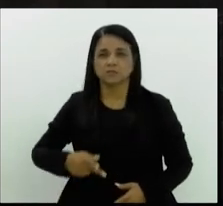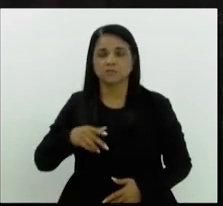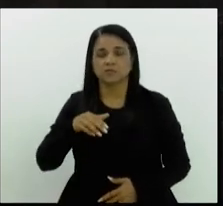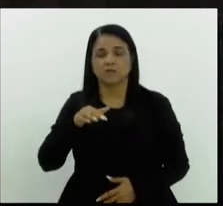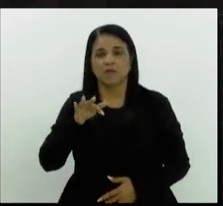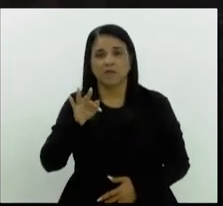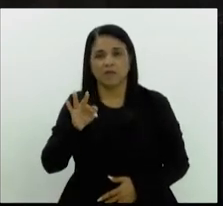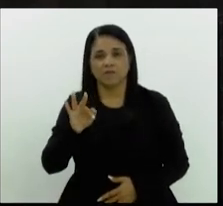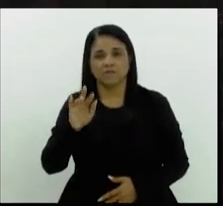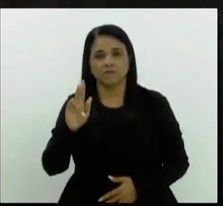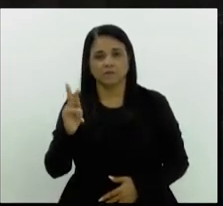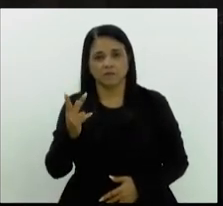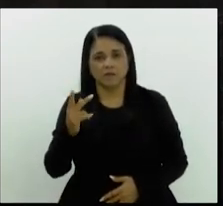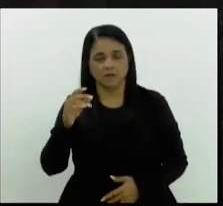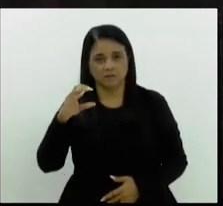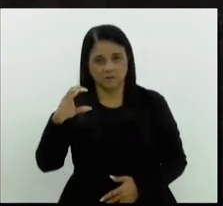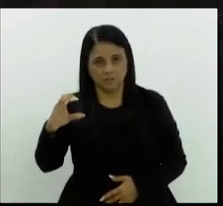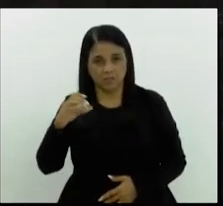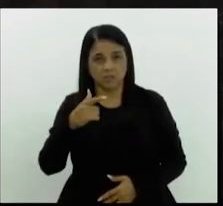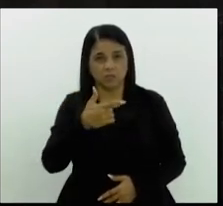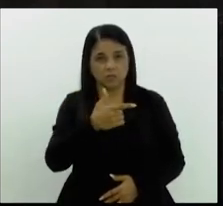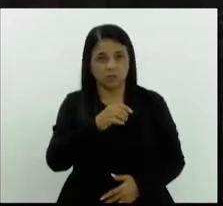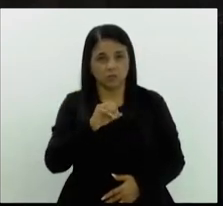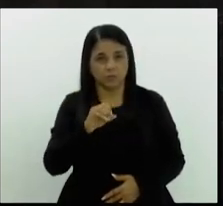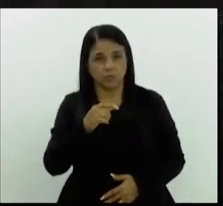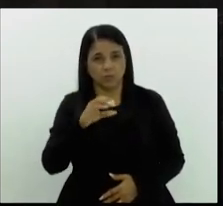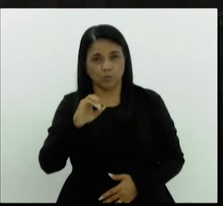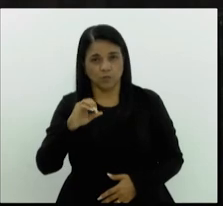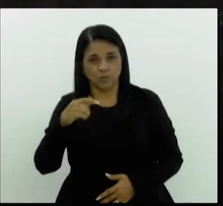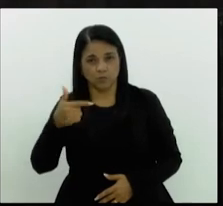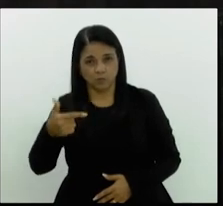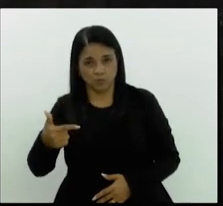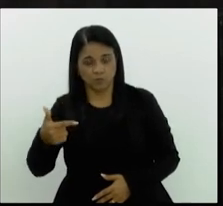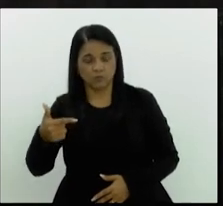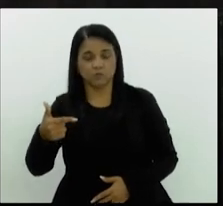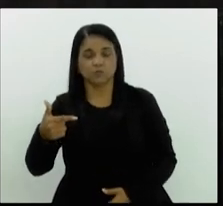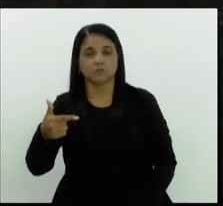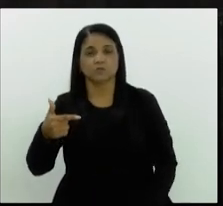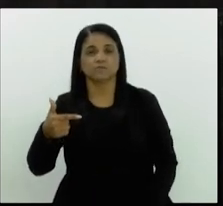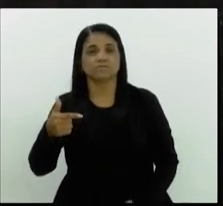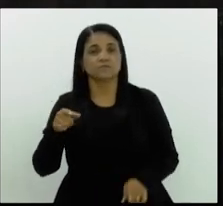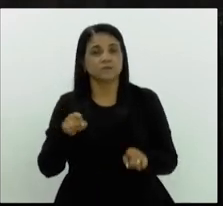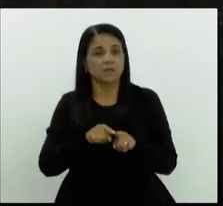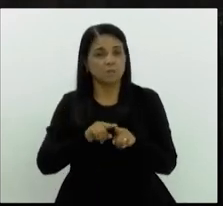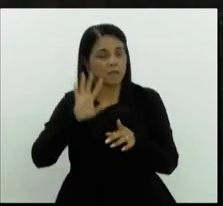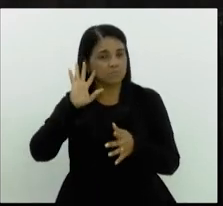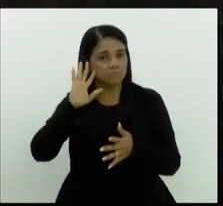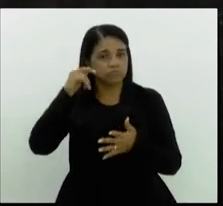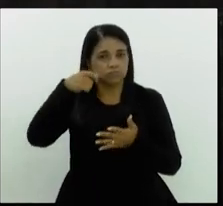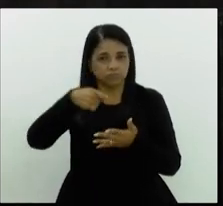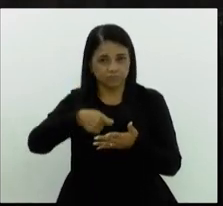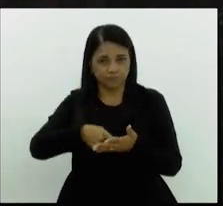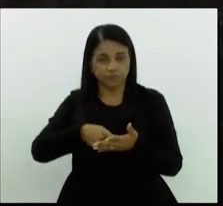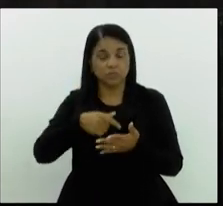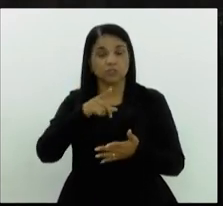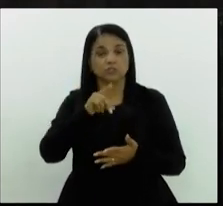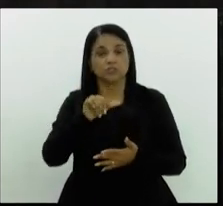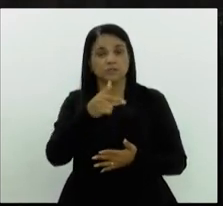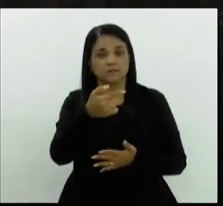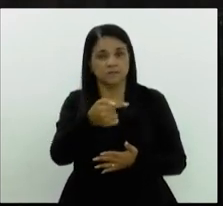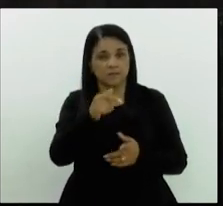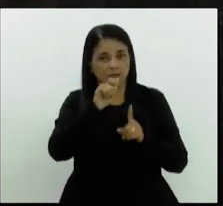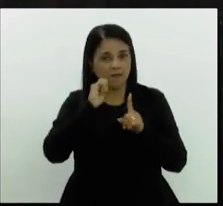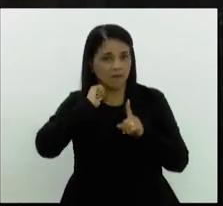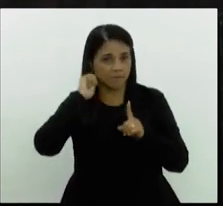2002, e, dois, o presidente FHC também determina que o dia 17 de abril